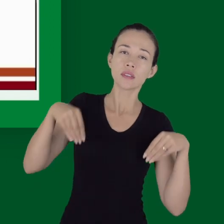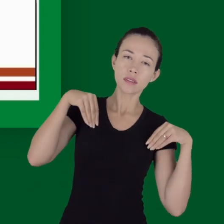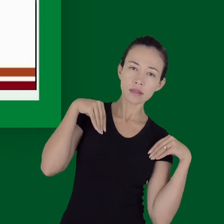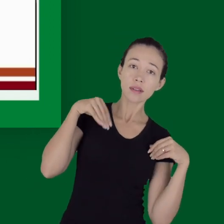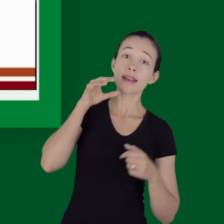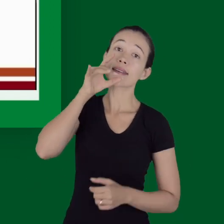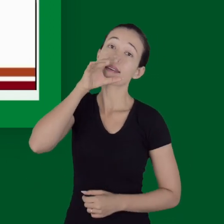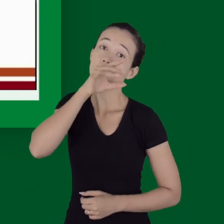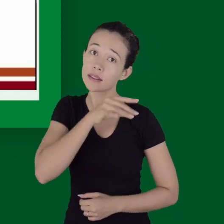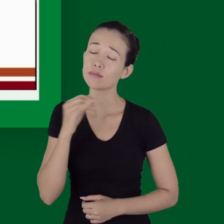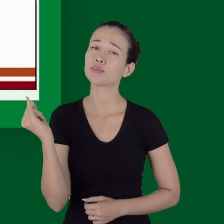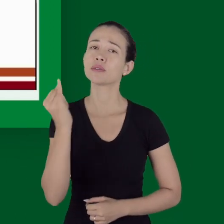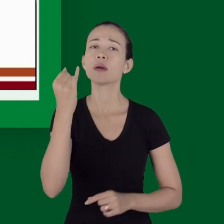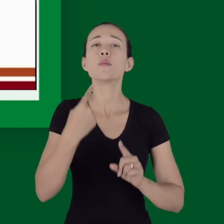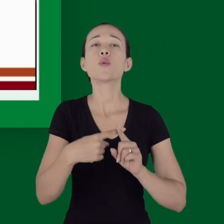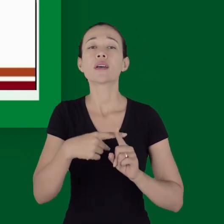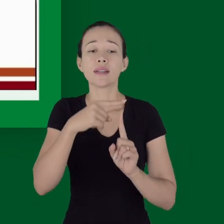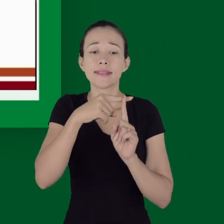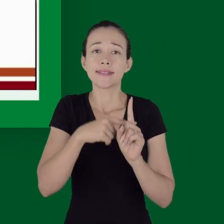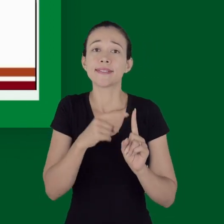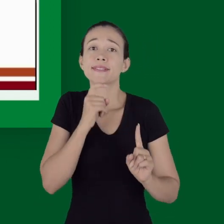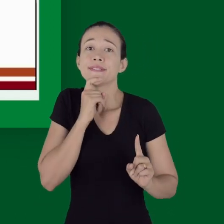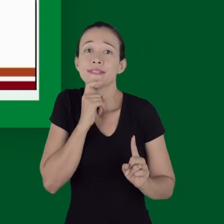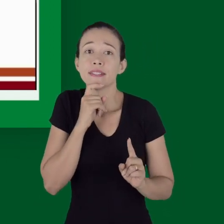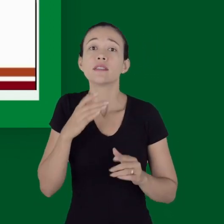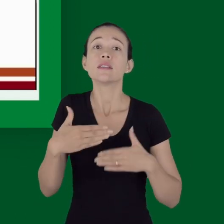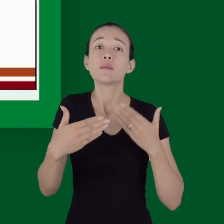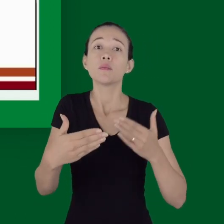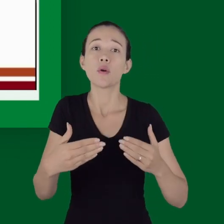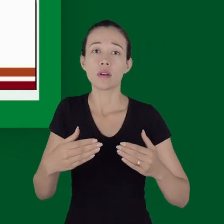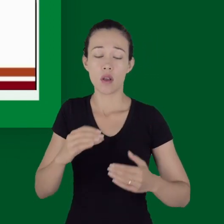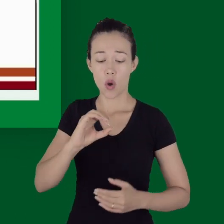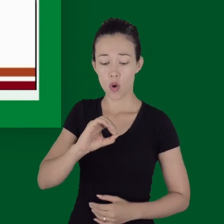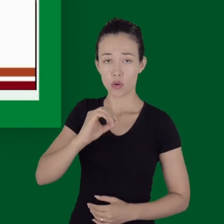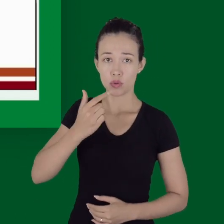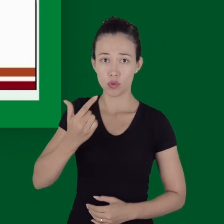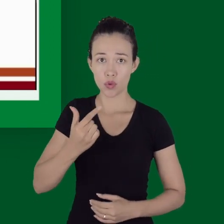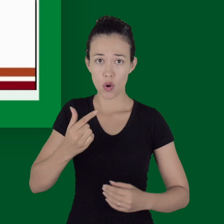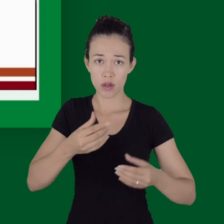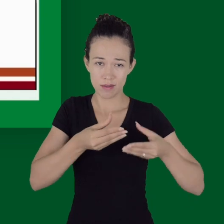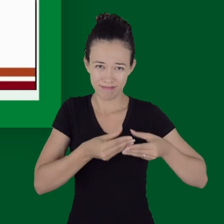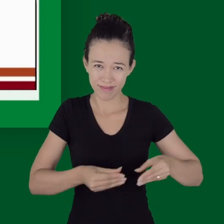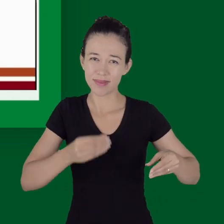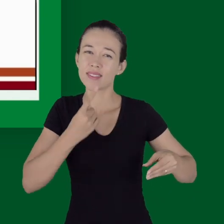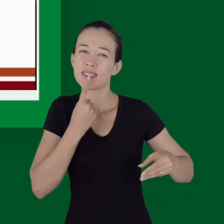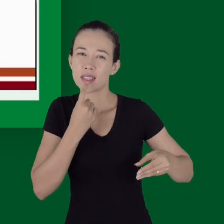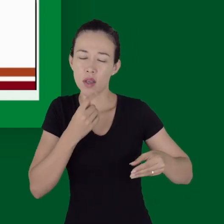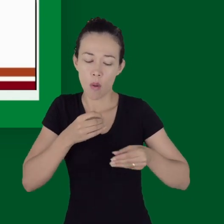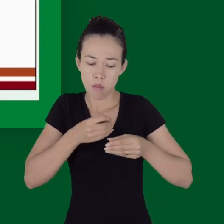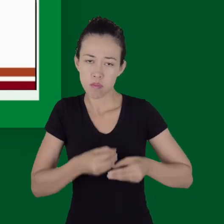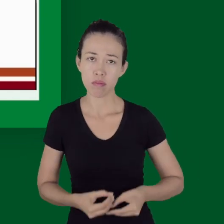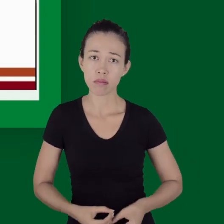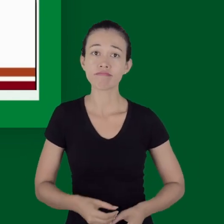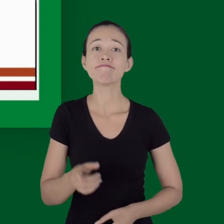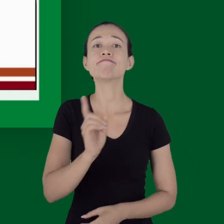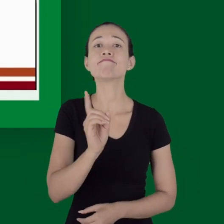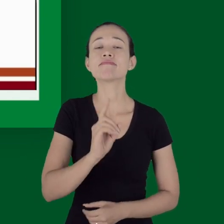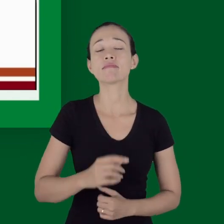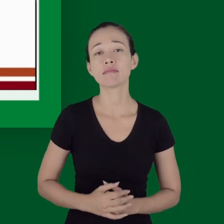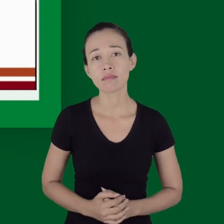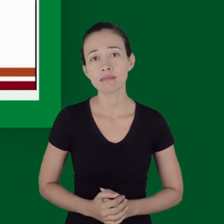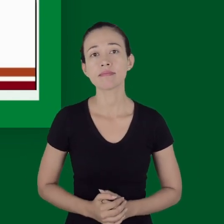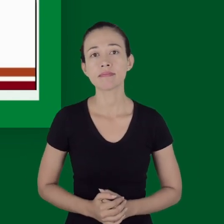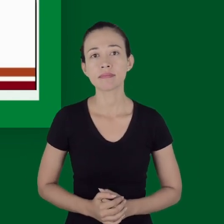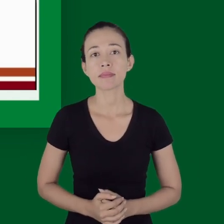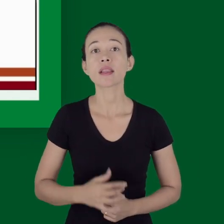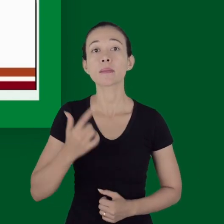Manter o paciente aquecido é muito importante, porque a hipotermia, ela prejudica a oferta tecidual de oxigênio. Também é